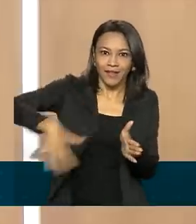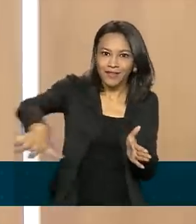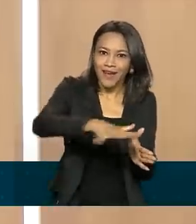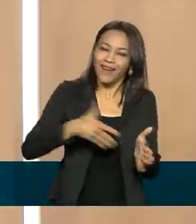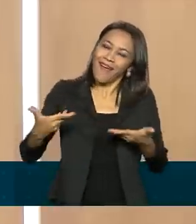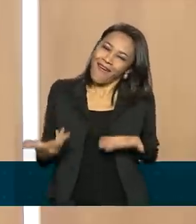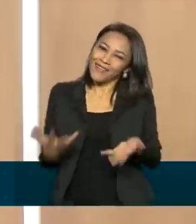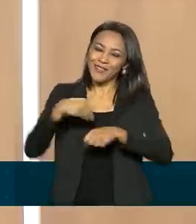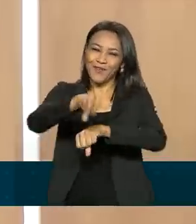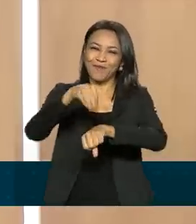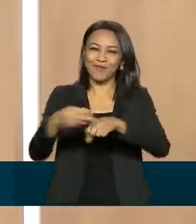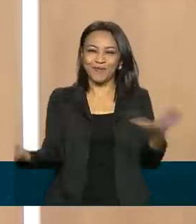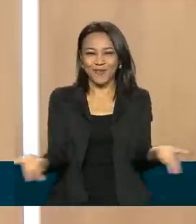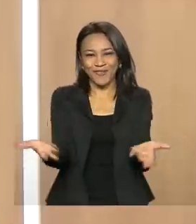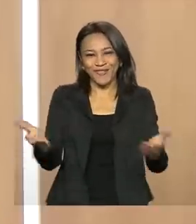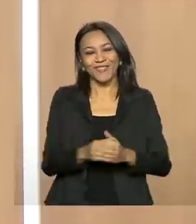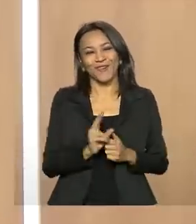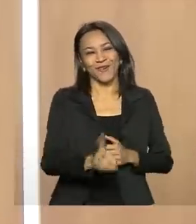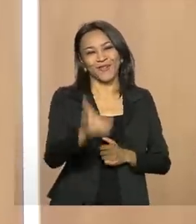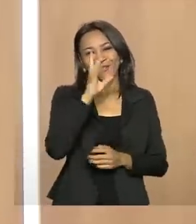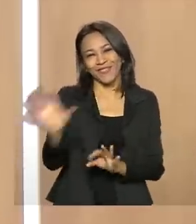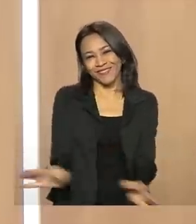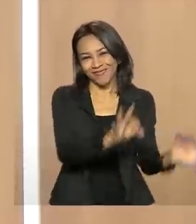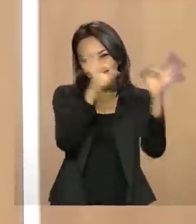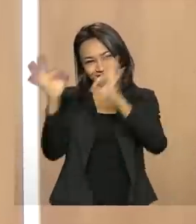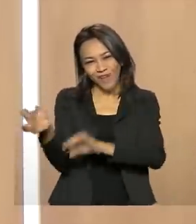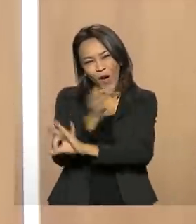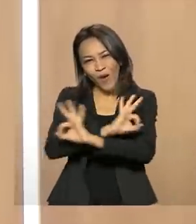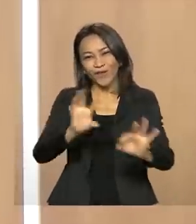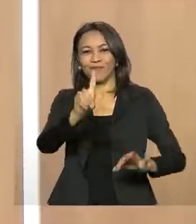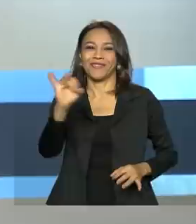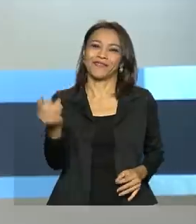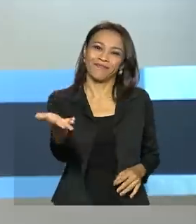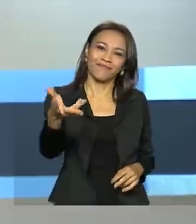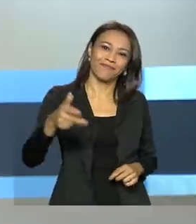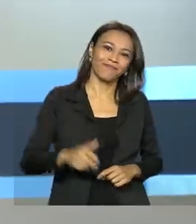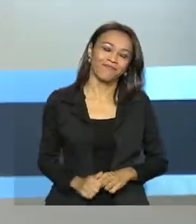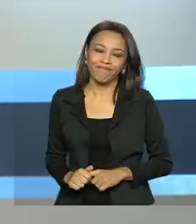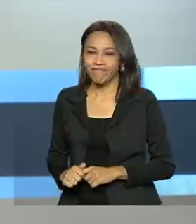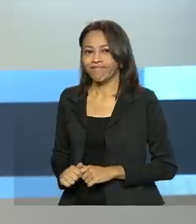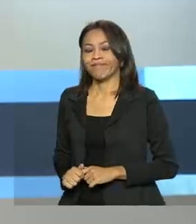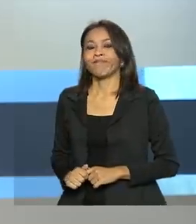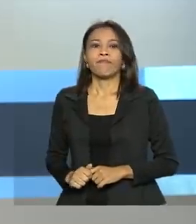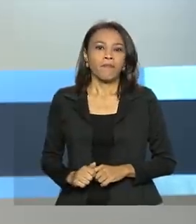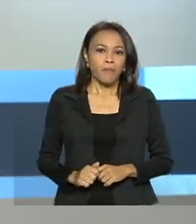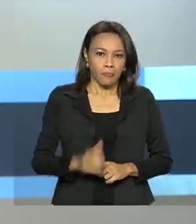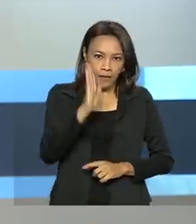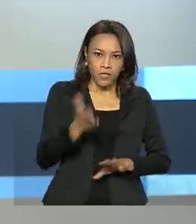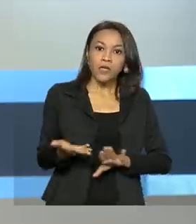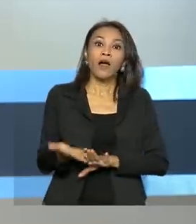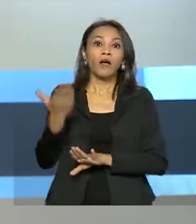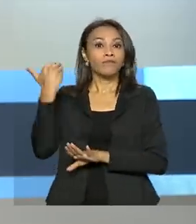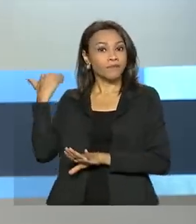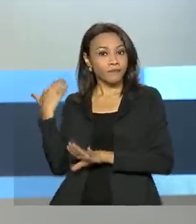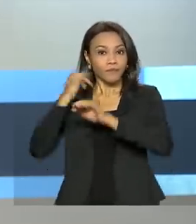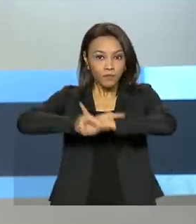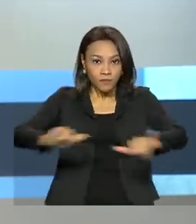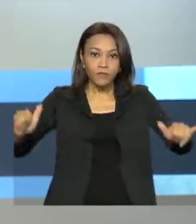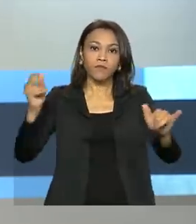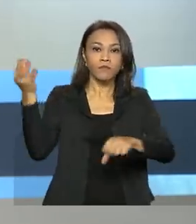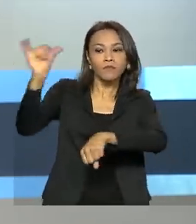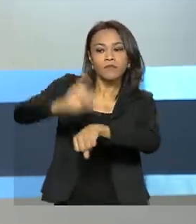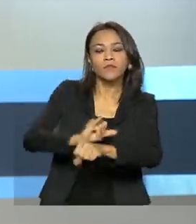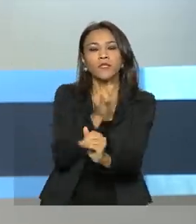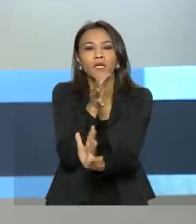Essa é informação que nós tínhamos para hoje. Continue conosco e tenha um ótimo dia. Foi lançada na COP26, em Glasgow,